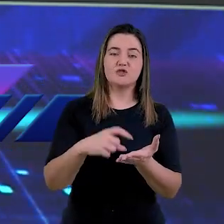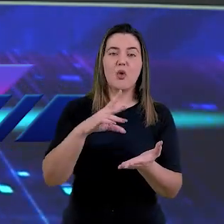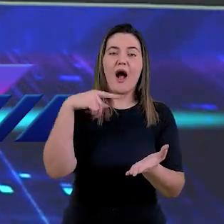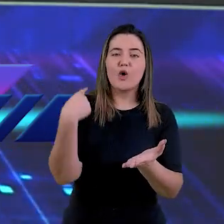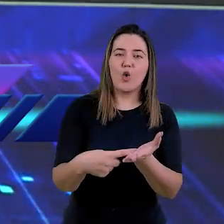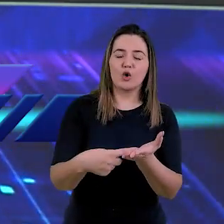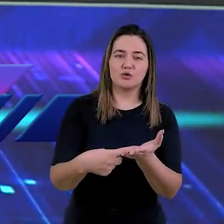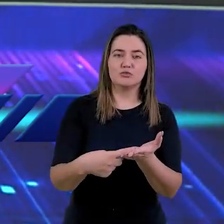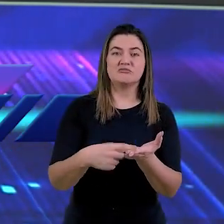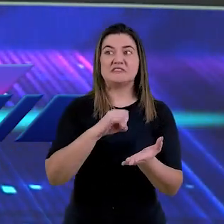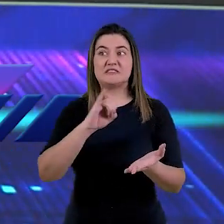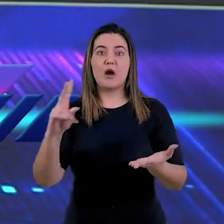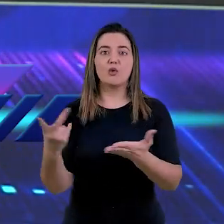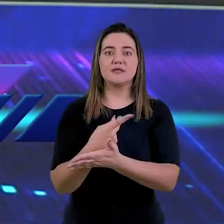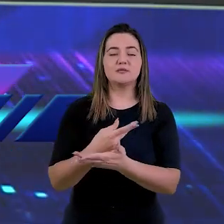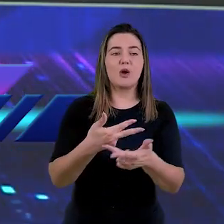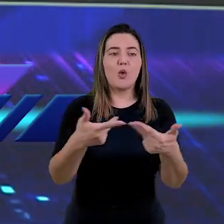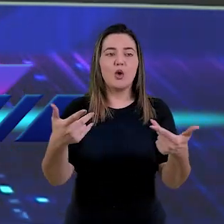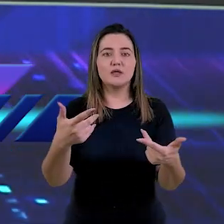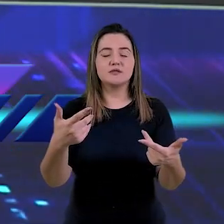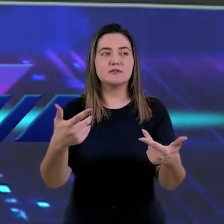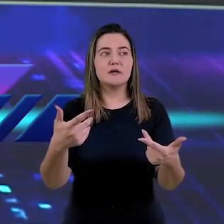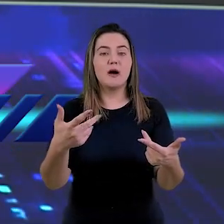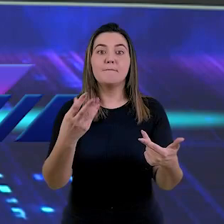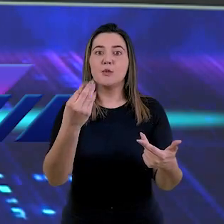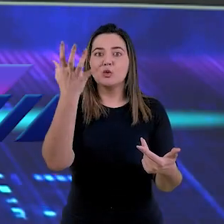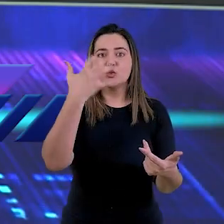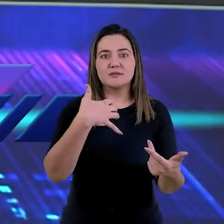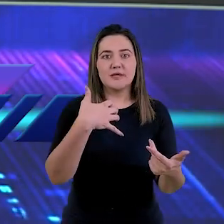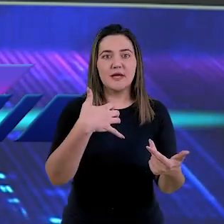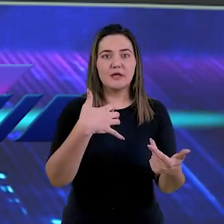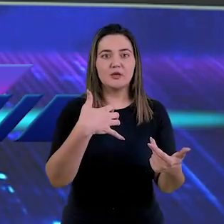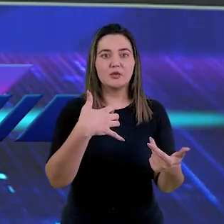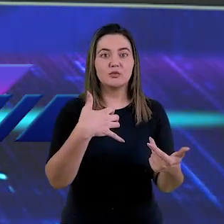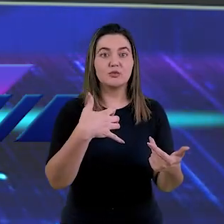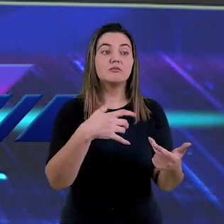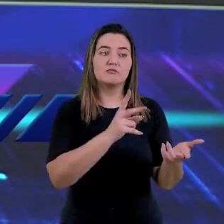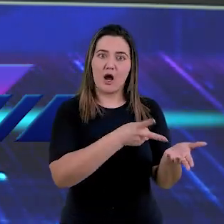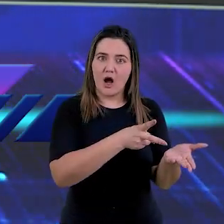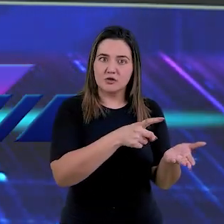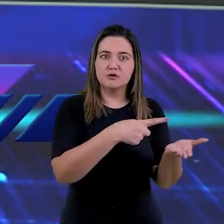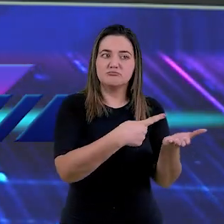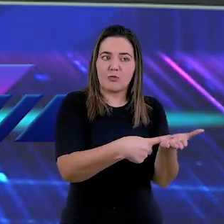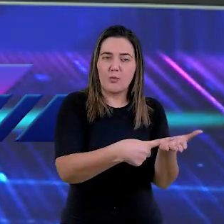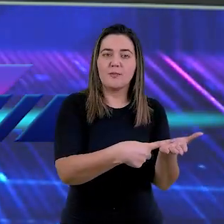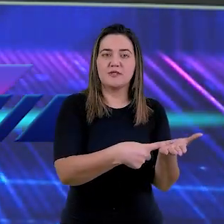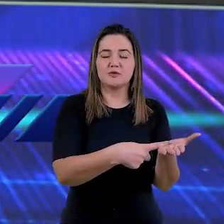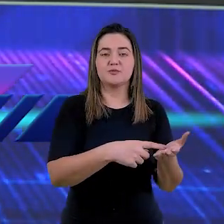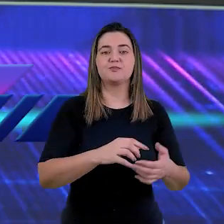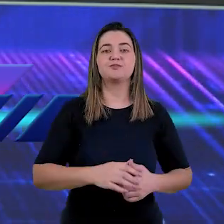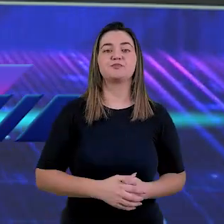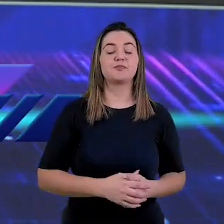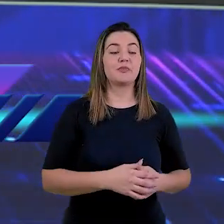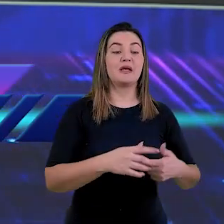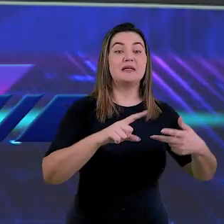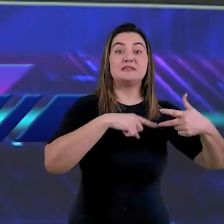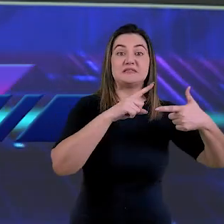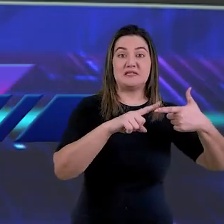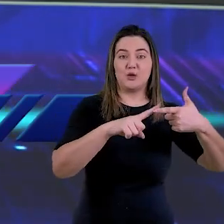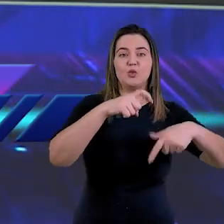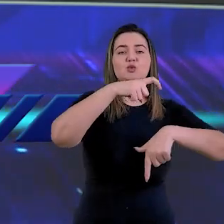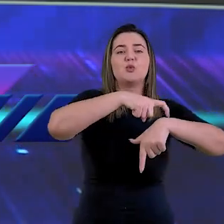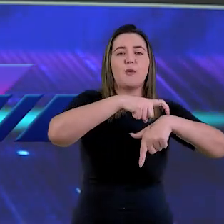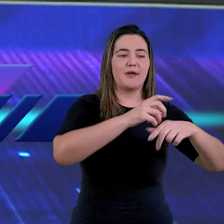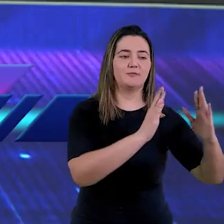alguma coisa muito grave, muito séria, esse compromisso não era desfeito. Ele seria mantido. A segunda etapa,